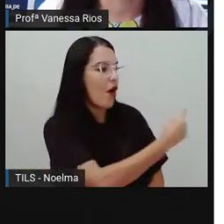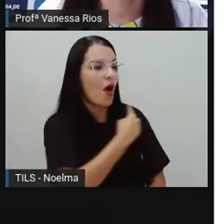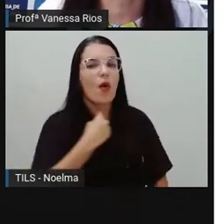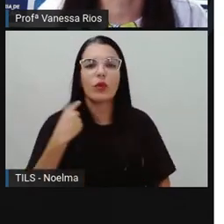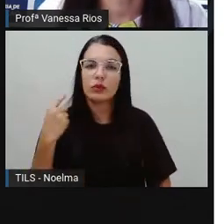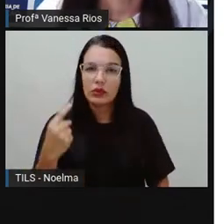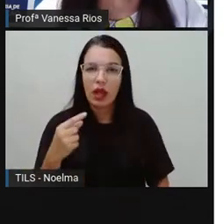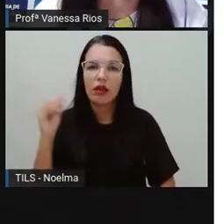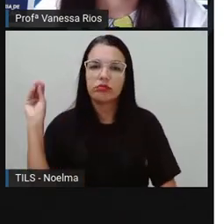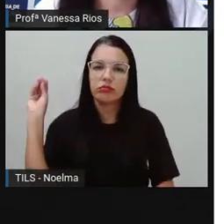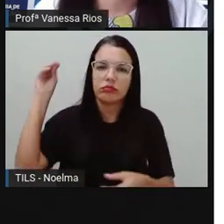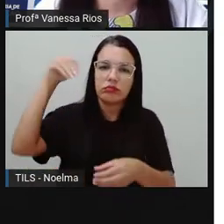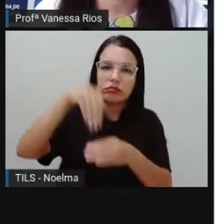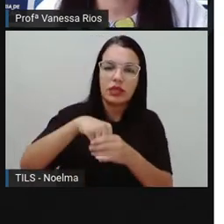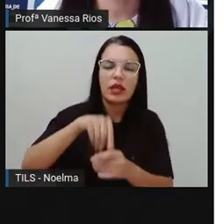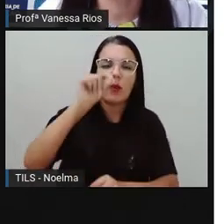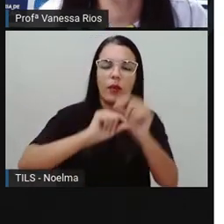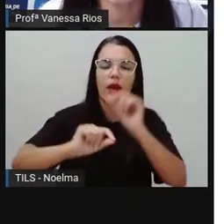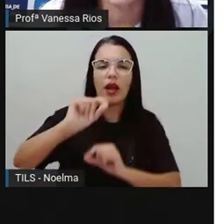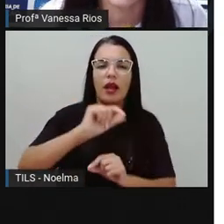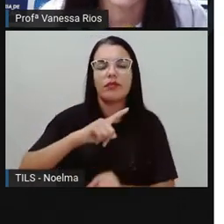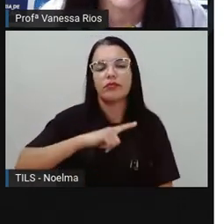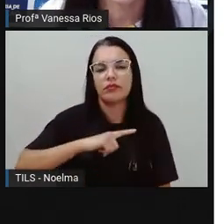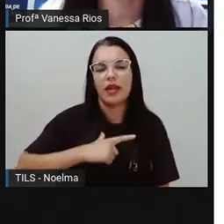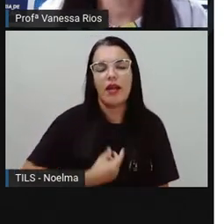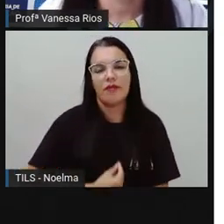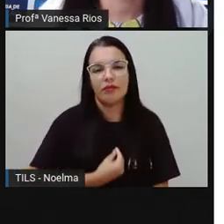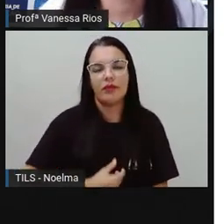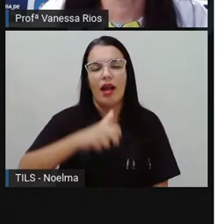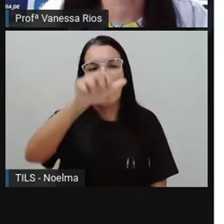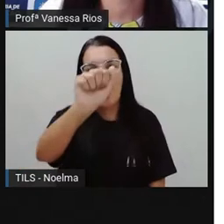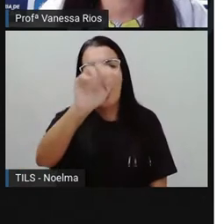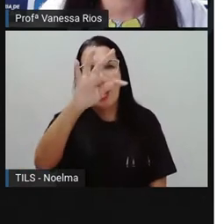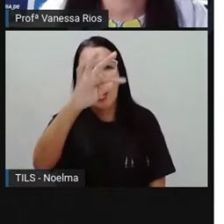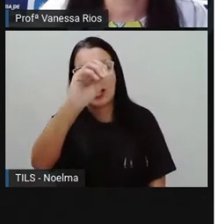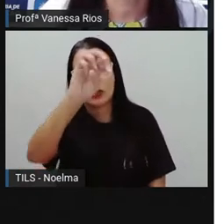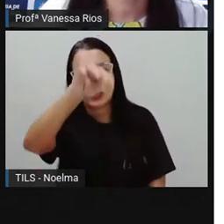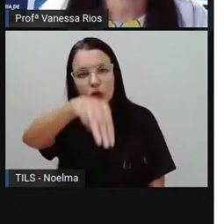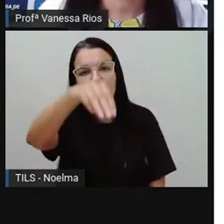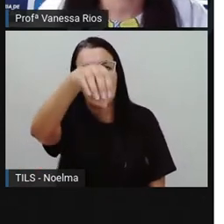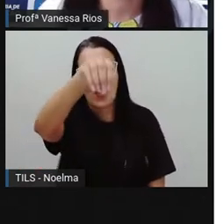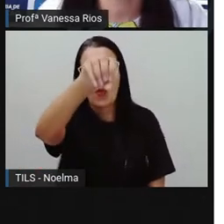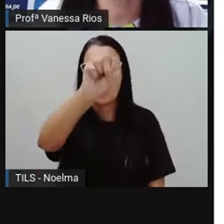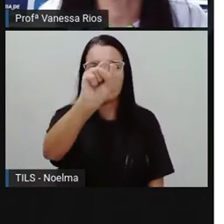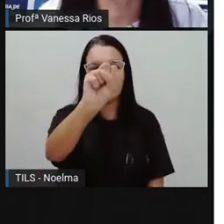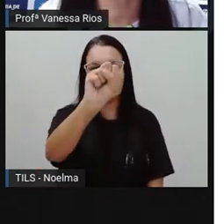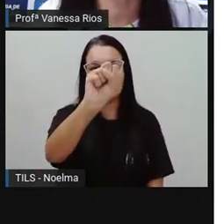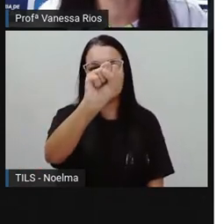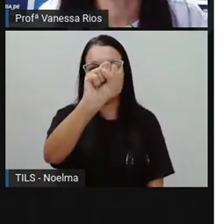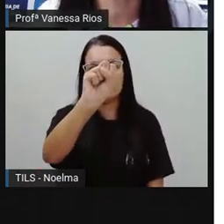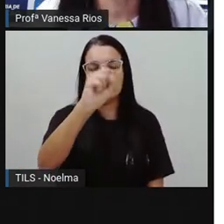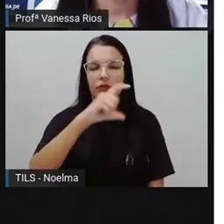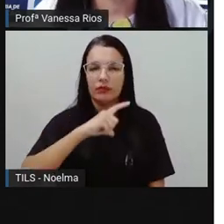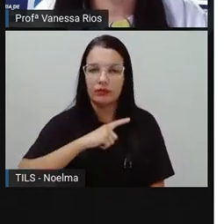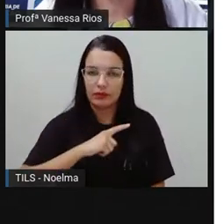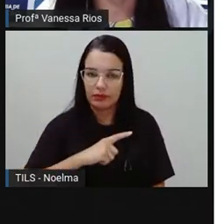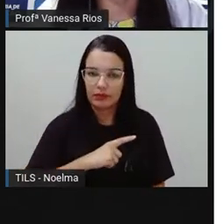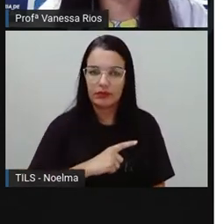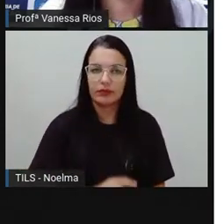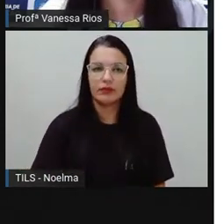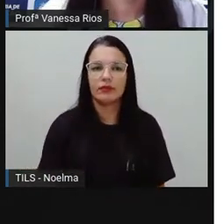átomos. Os diversos tipos de materiais são constituídos, são formados por